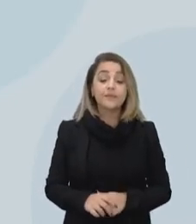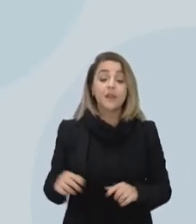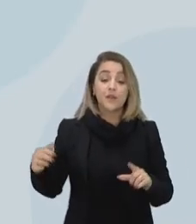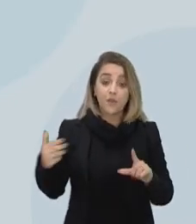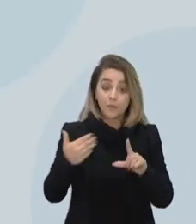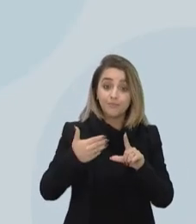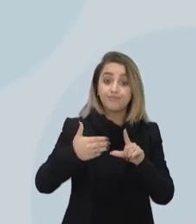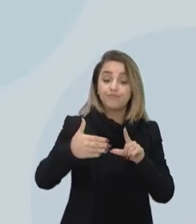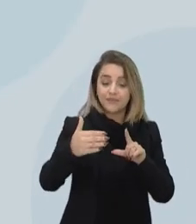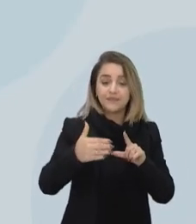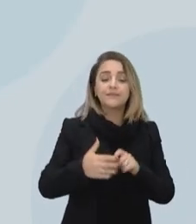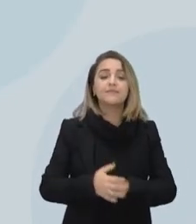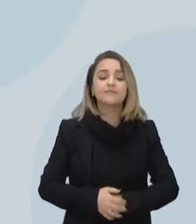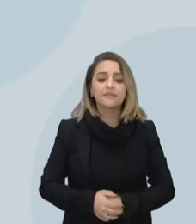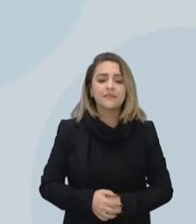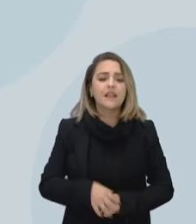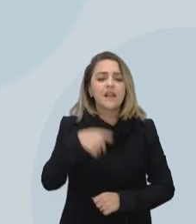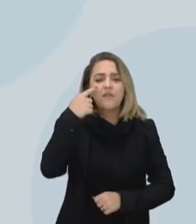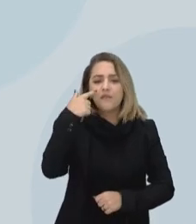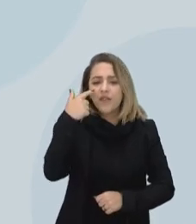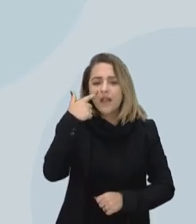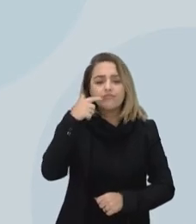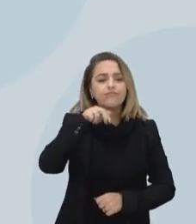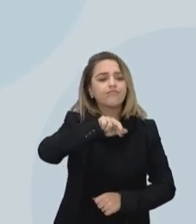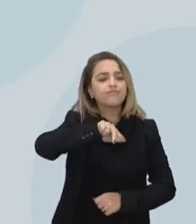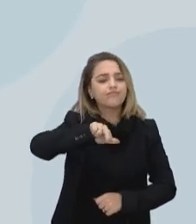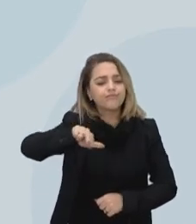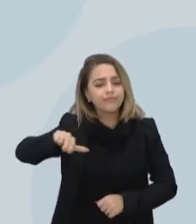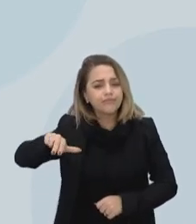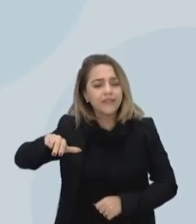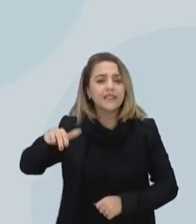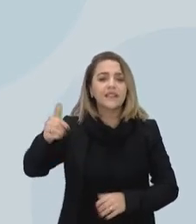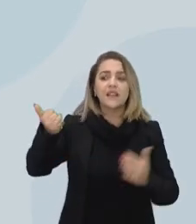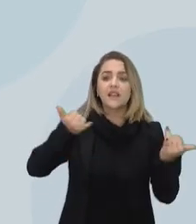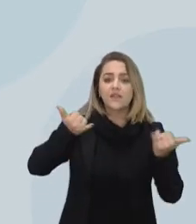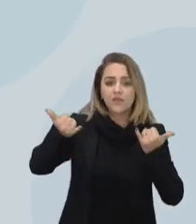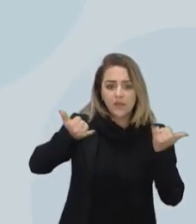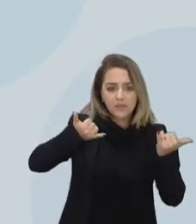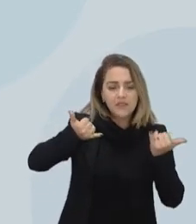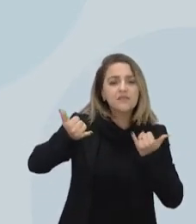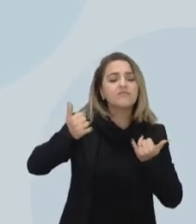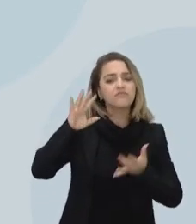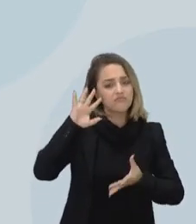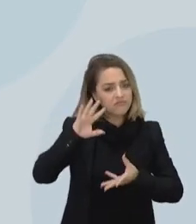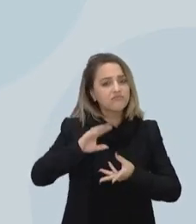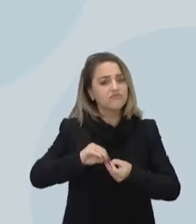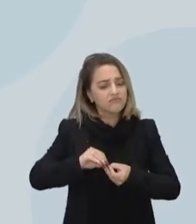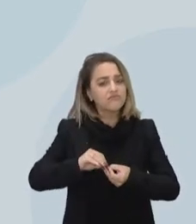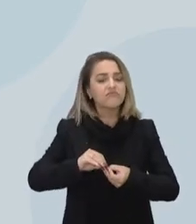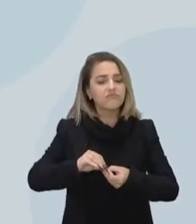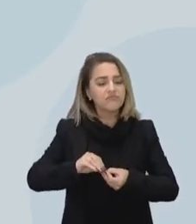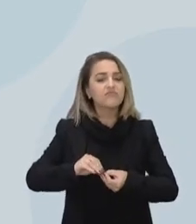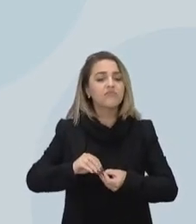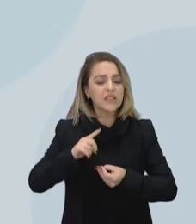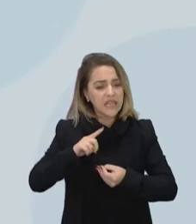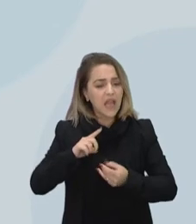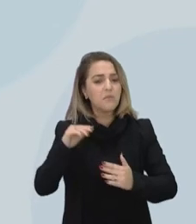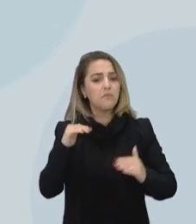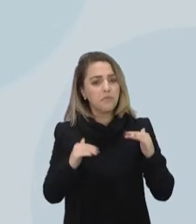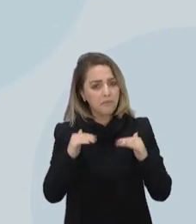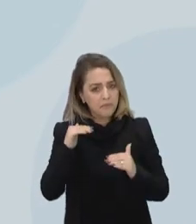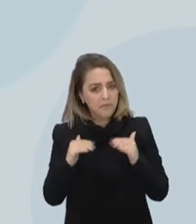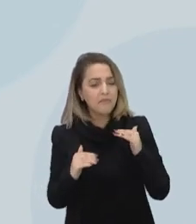Nós estamos vendo vários dados aí que corroboram essa ideia de que há uma desigualdade, e essa